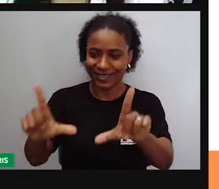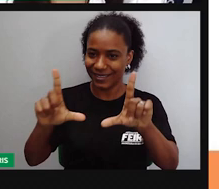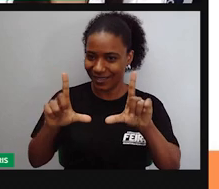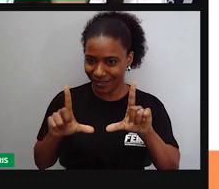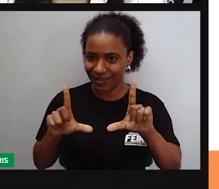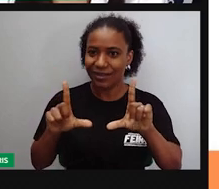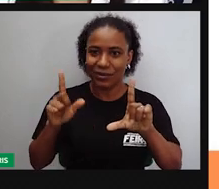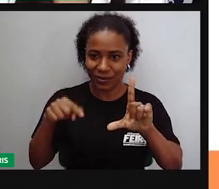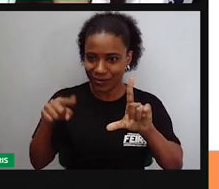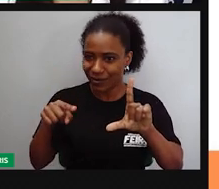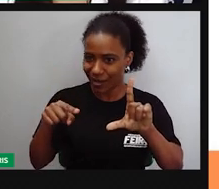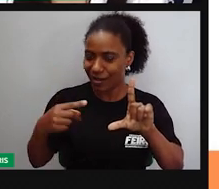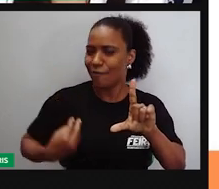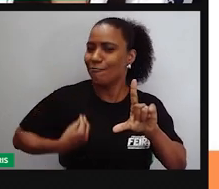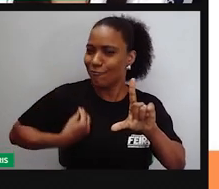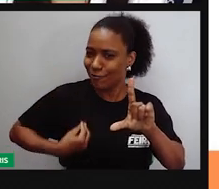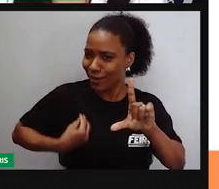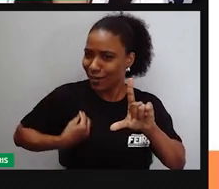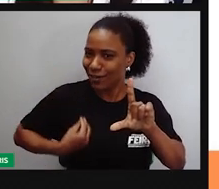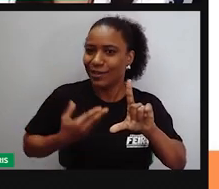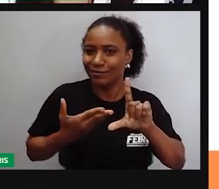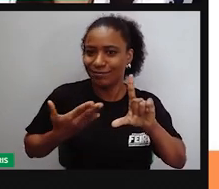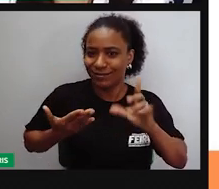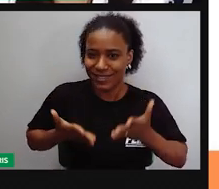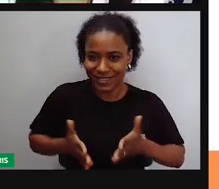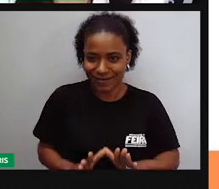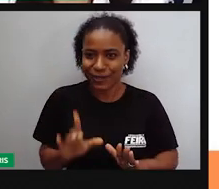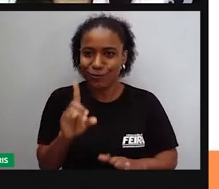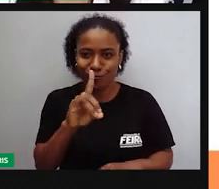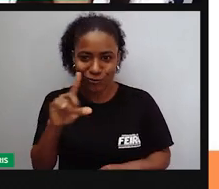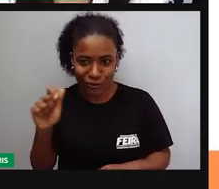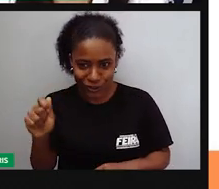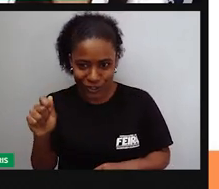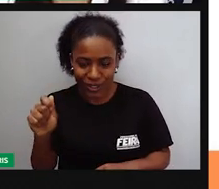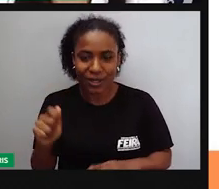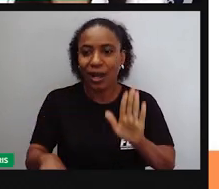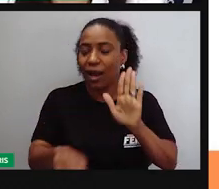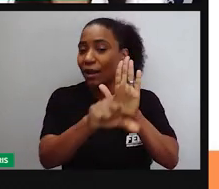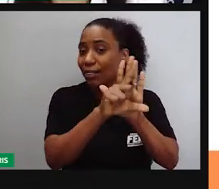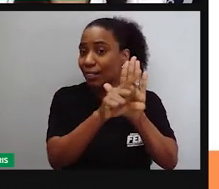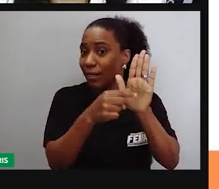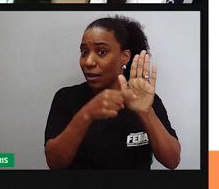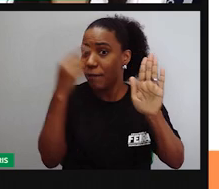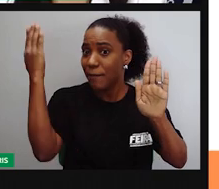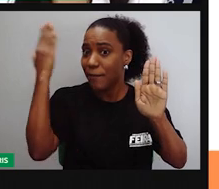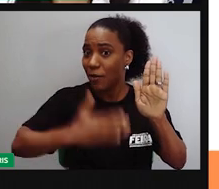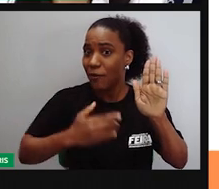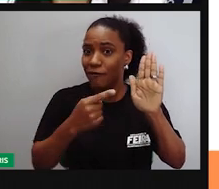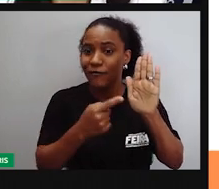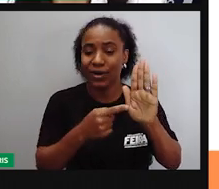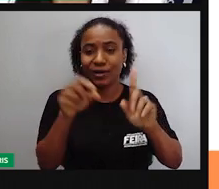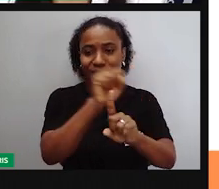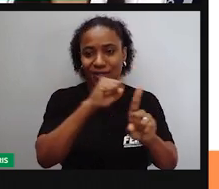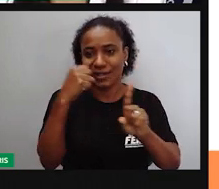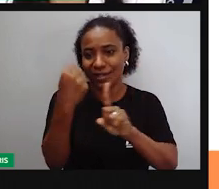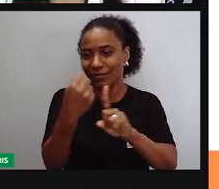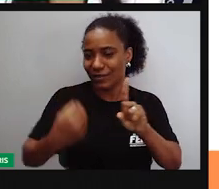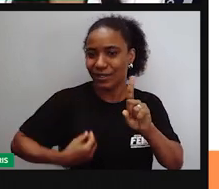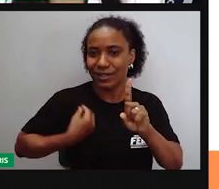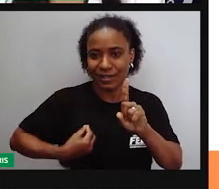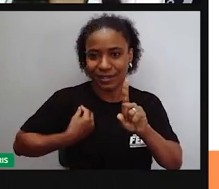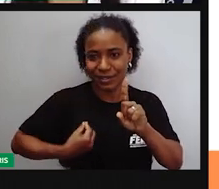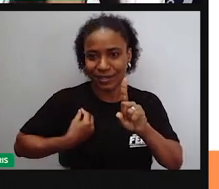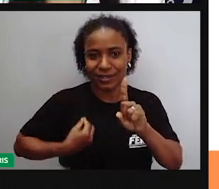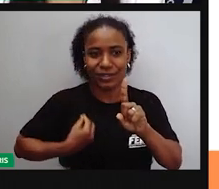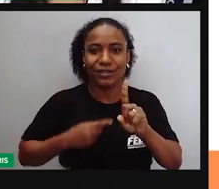Inicial na sua formação. Mas que prova ali perante a lei, perante a sociedade, que você existe, que você é